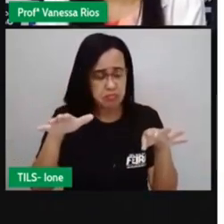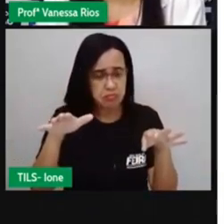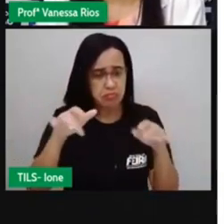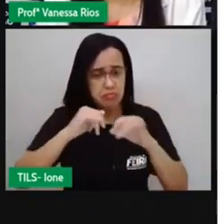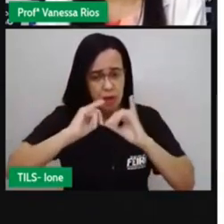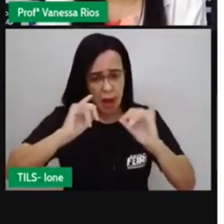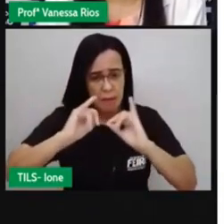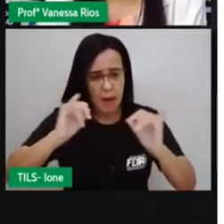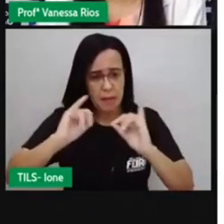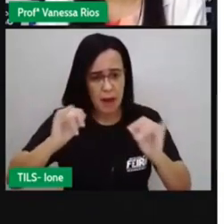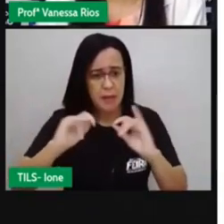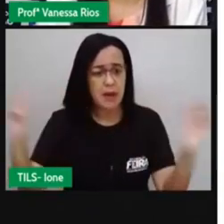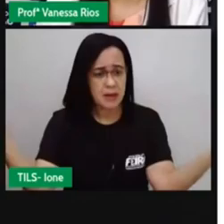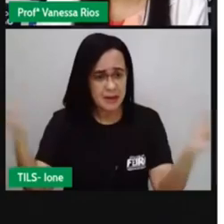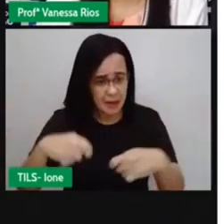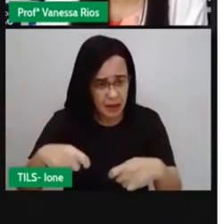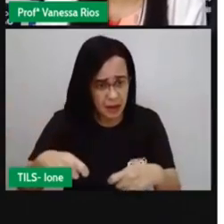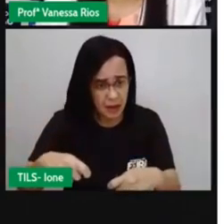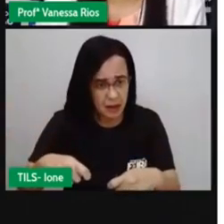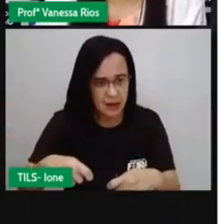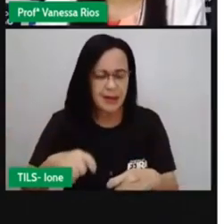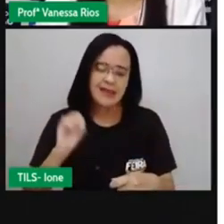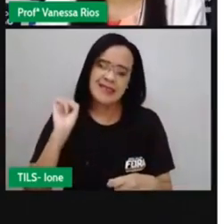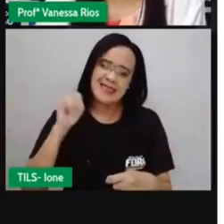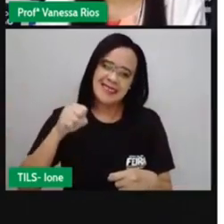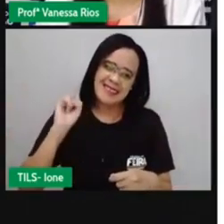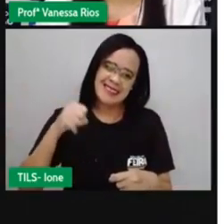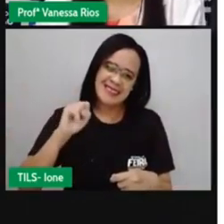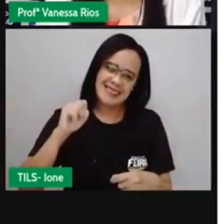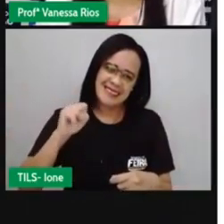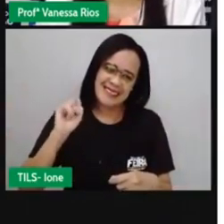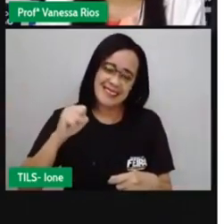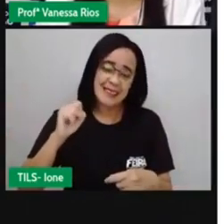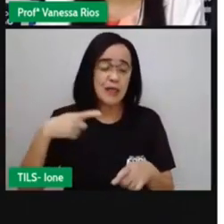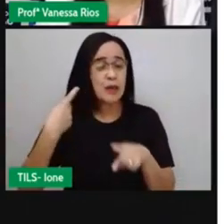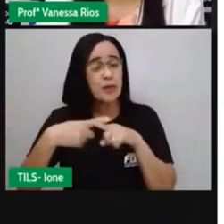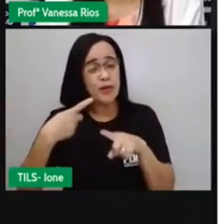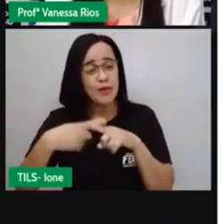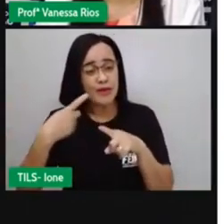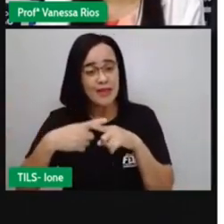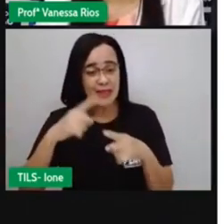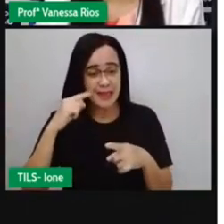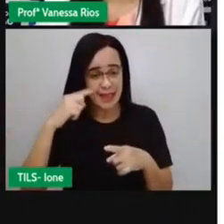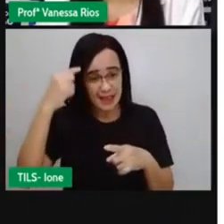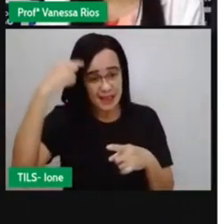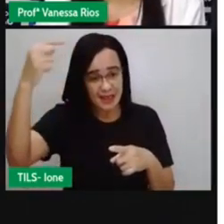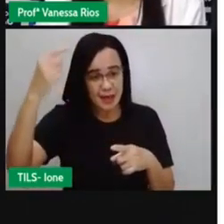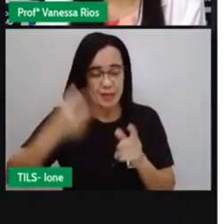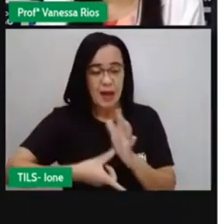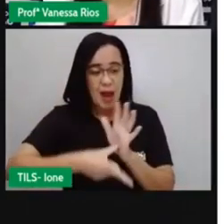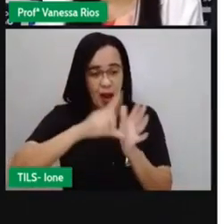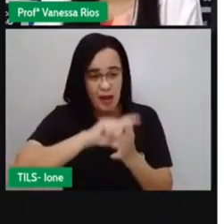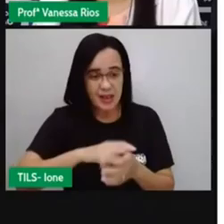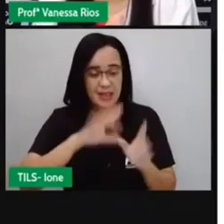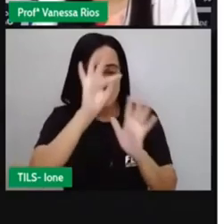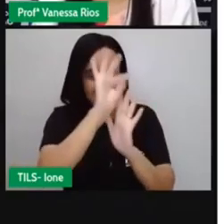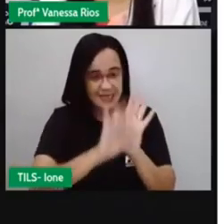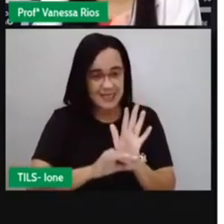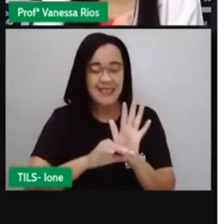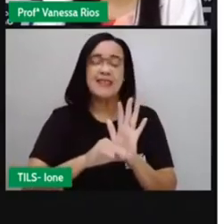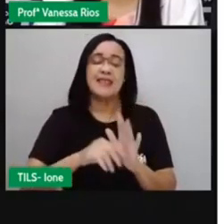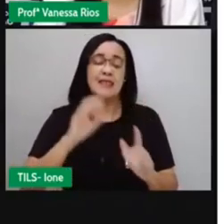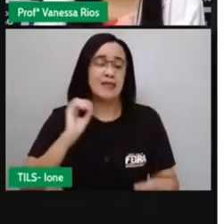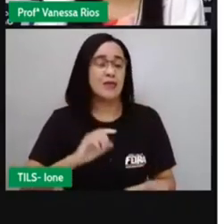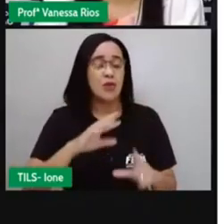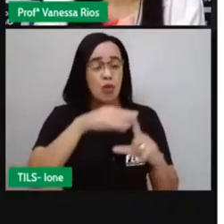não é? No cartum que a Pró mostrou aí anteriormente não havia palavras, apenas aí a imagem, a gente conseguiu ter a